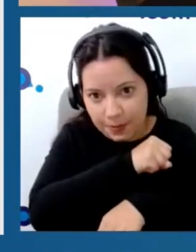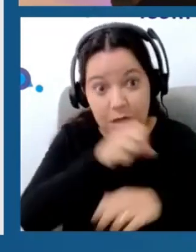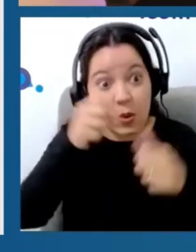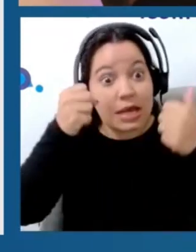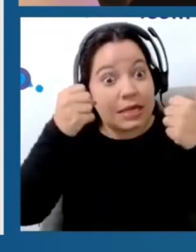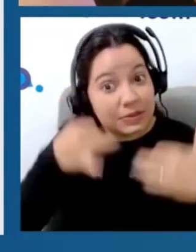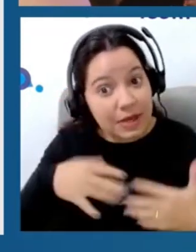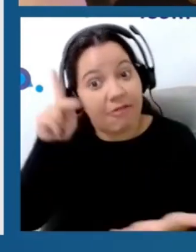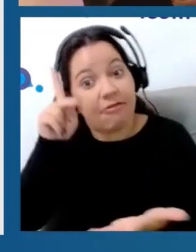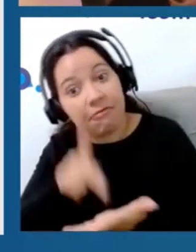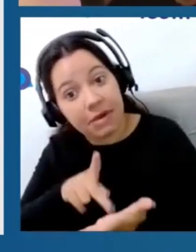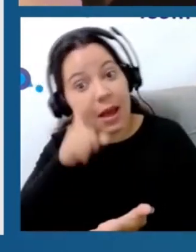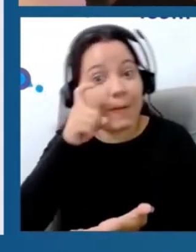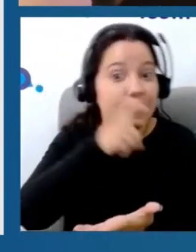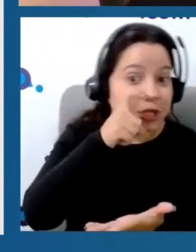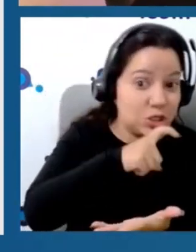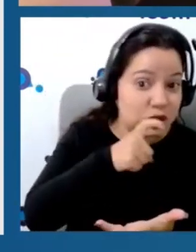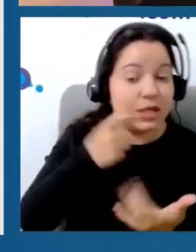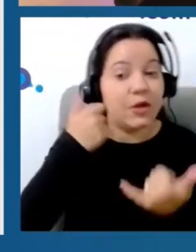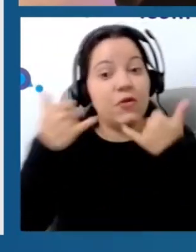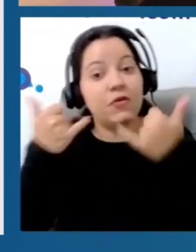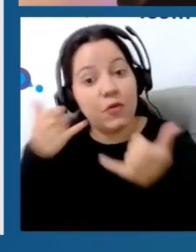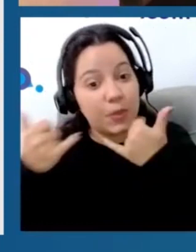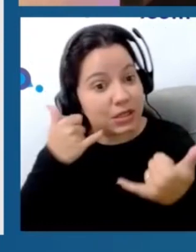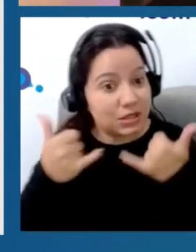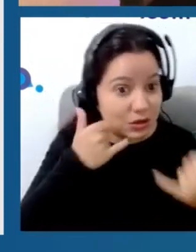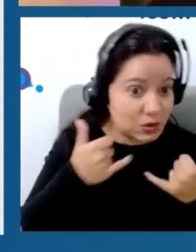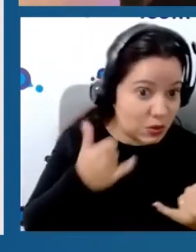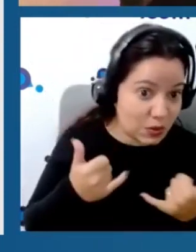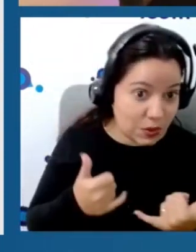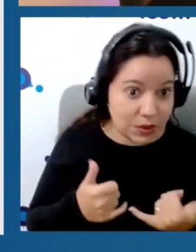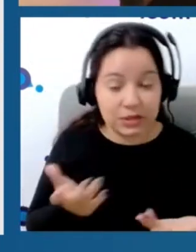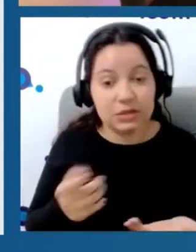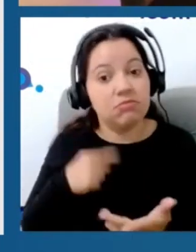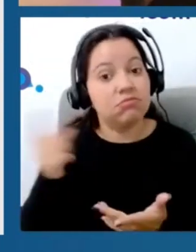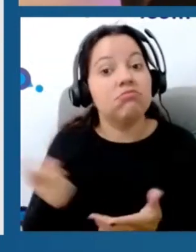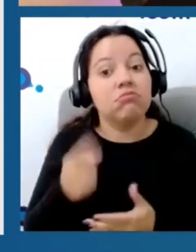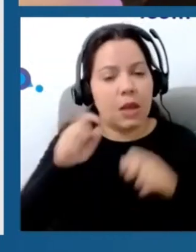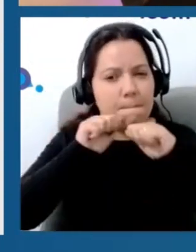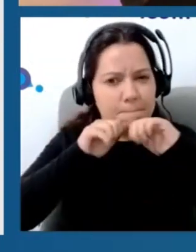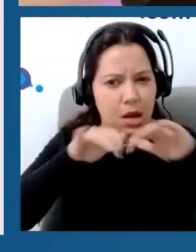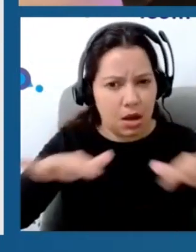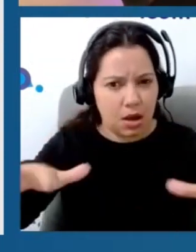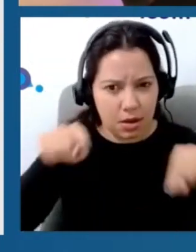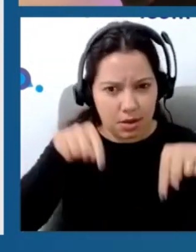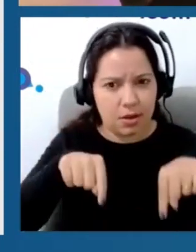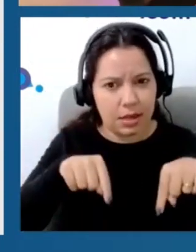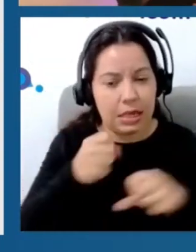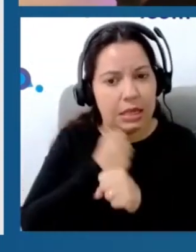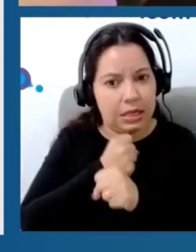desmistificar aquelas informações que continuamente estão sendo propagadas ainda no ano de